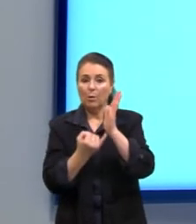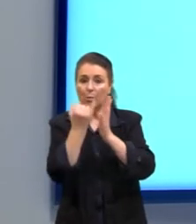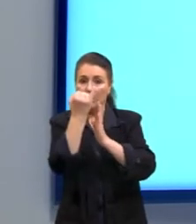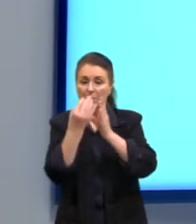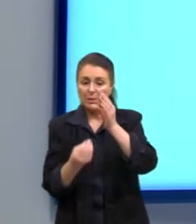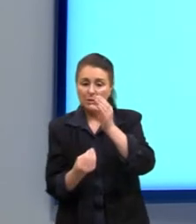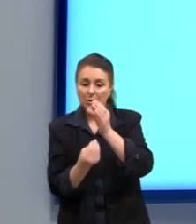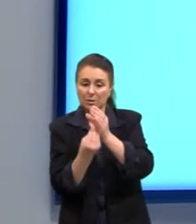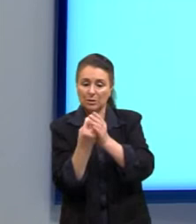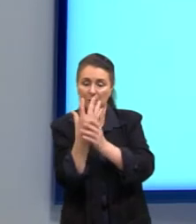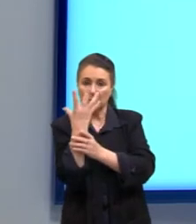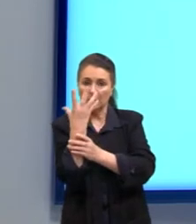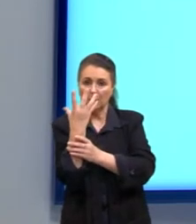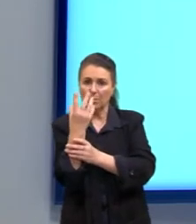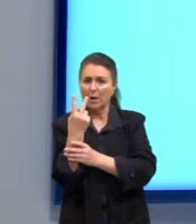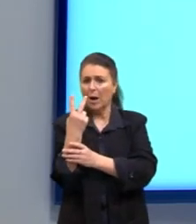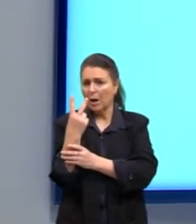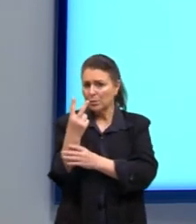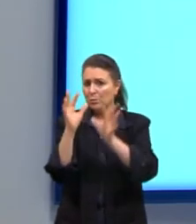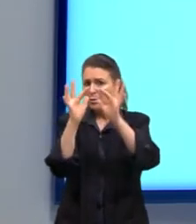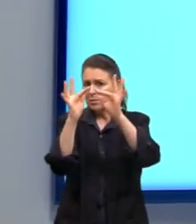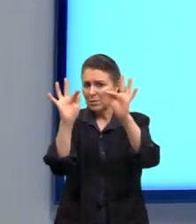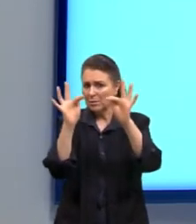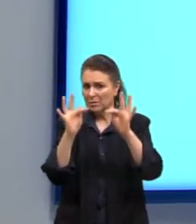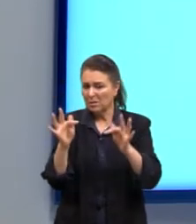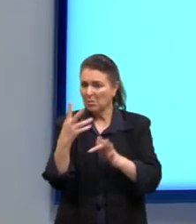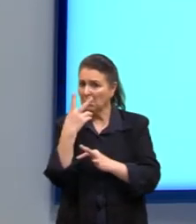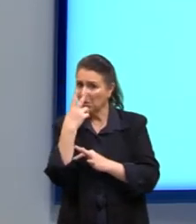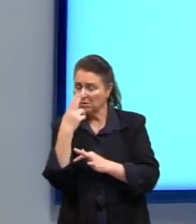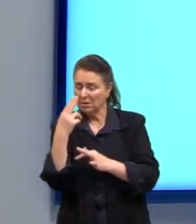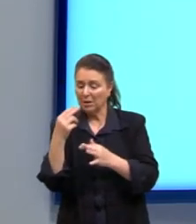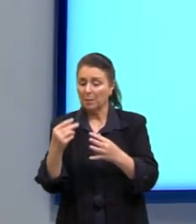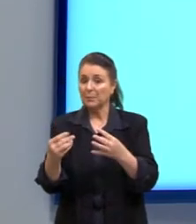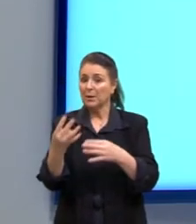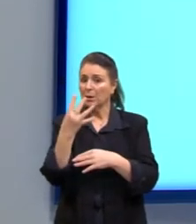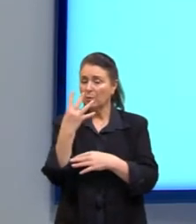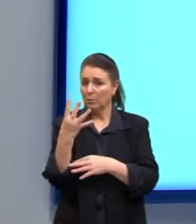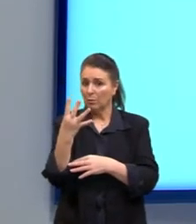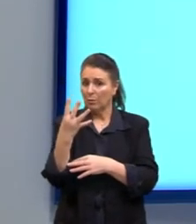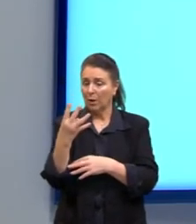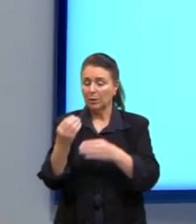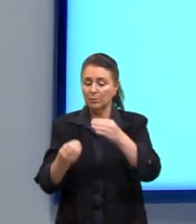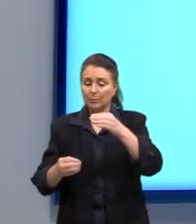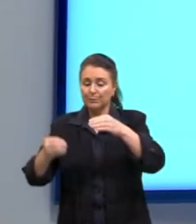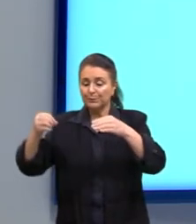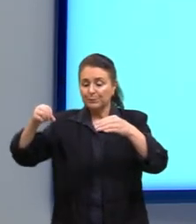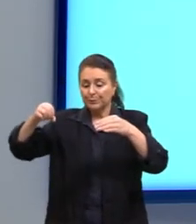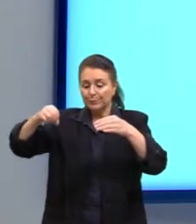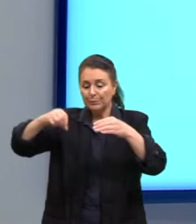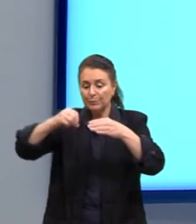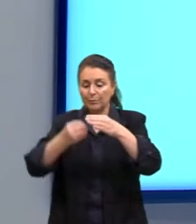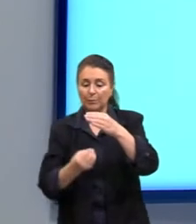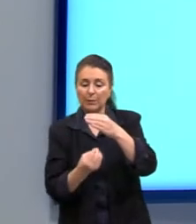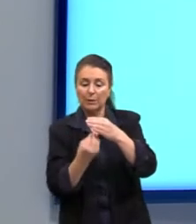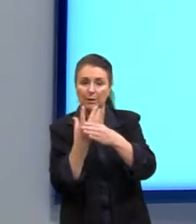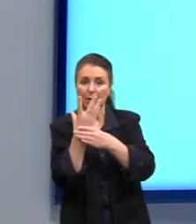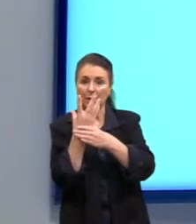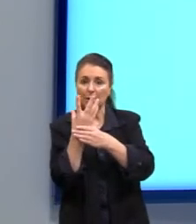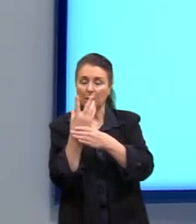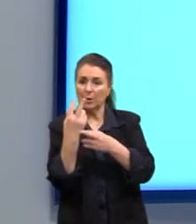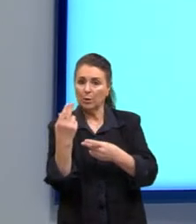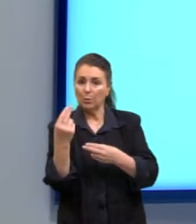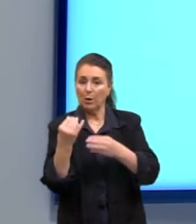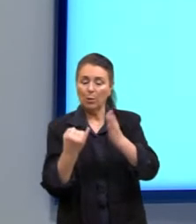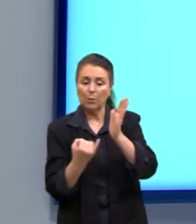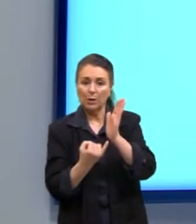As duas últimas frases semelhantes, né? A quarta frase, a moda de germinação é igual ao índice. E